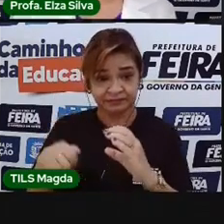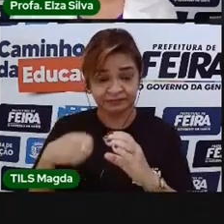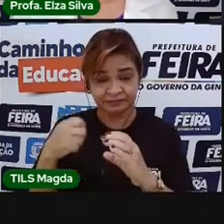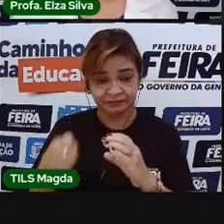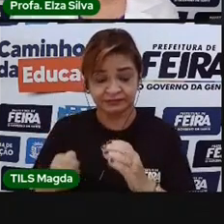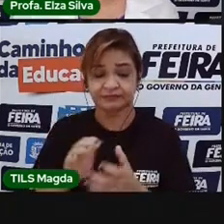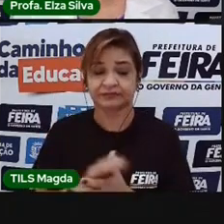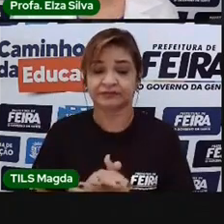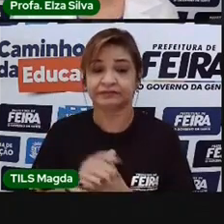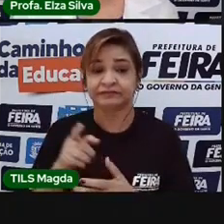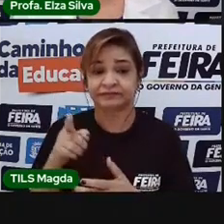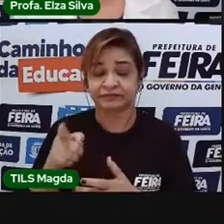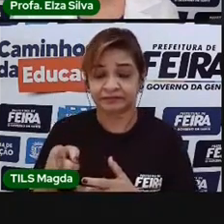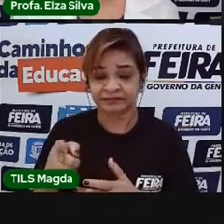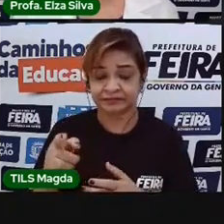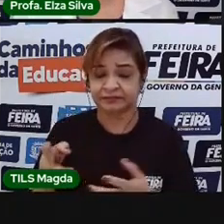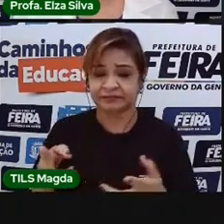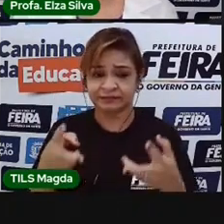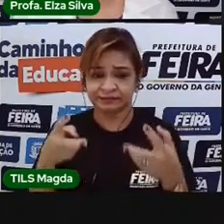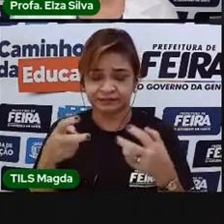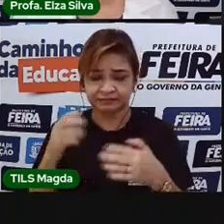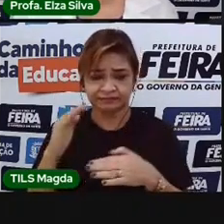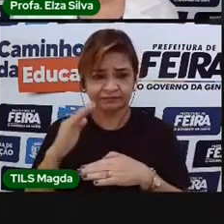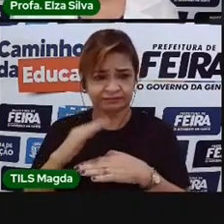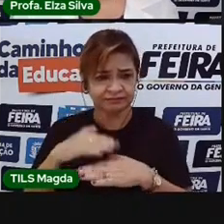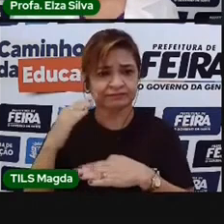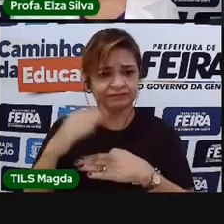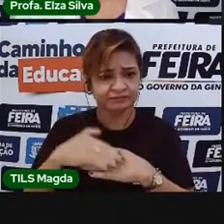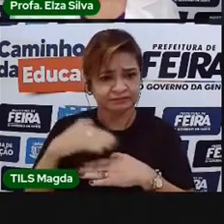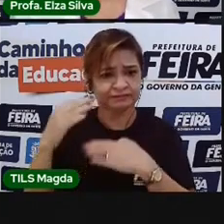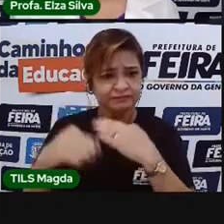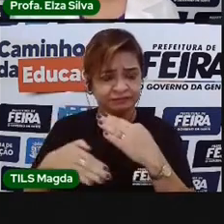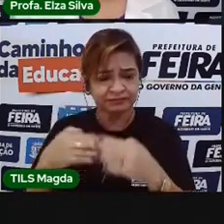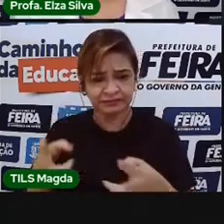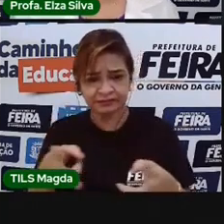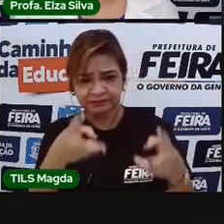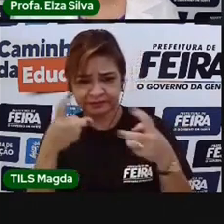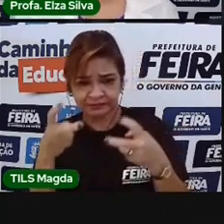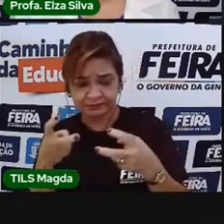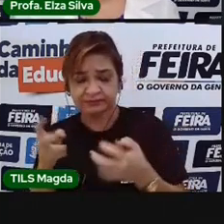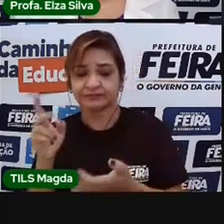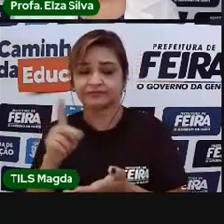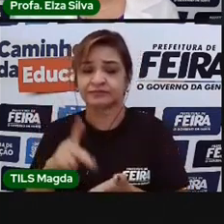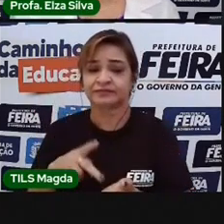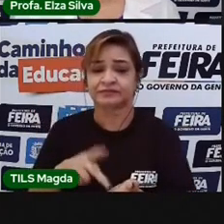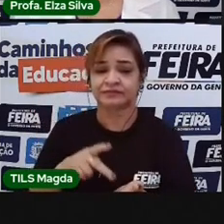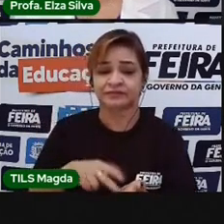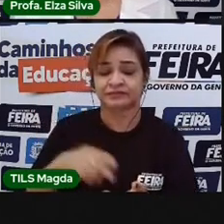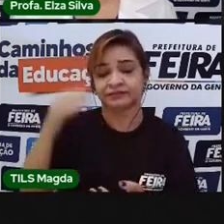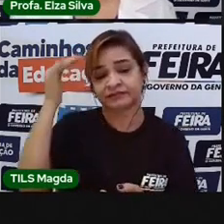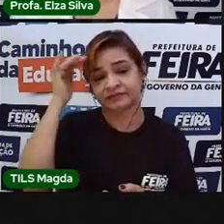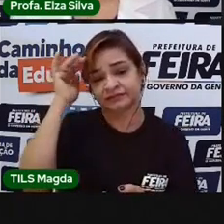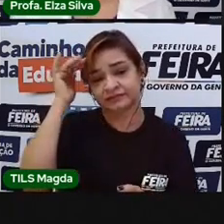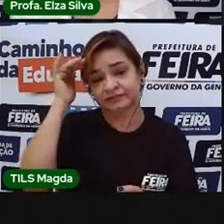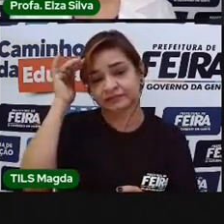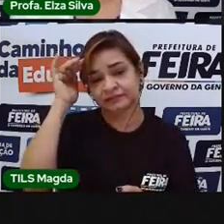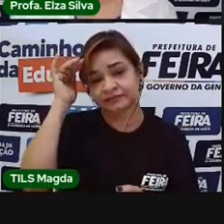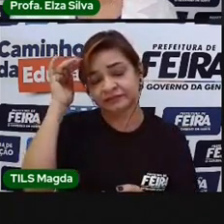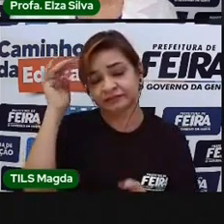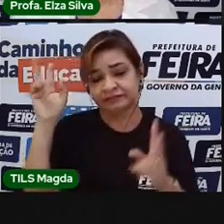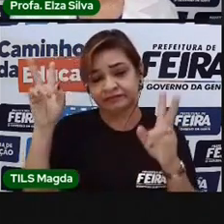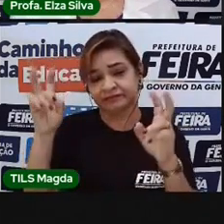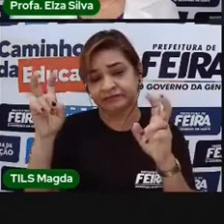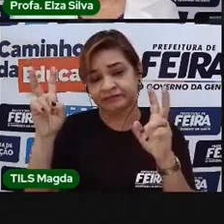recomendo que você assista mais de uma vez, para garantir que, de fato, você está compreendendo o